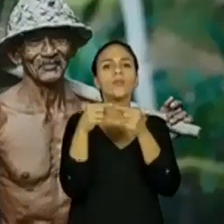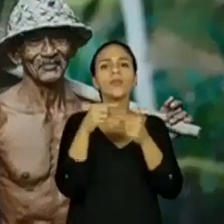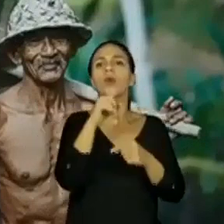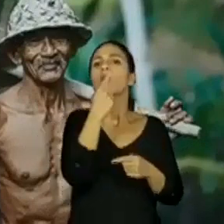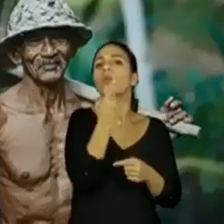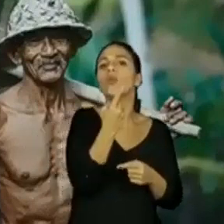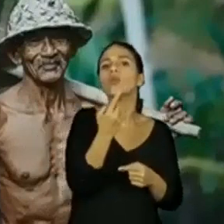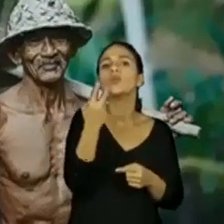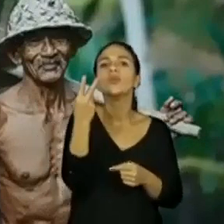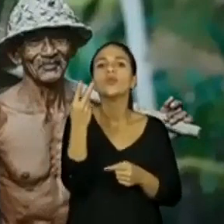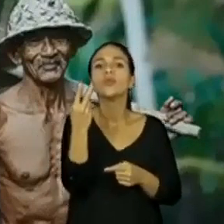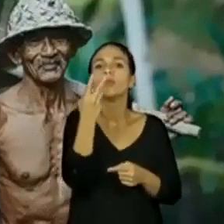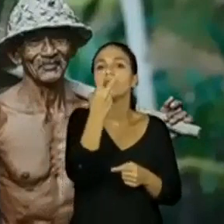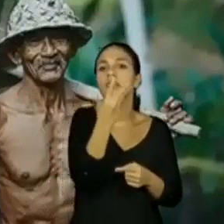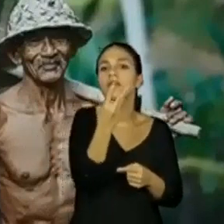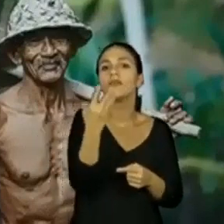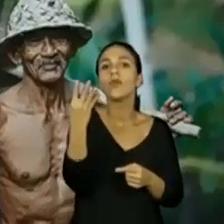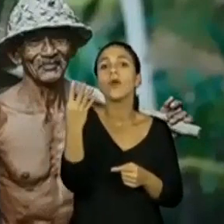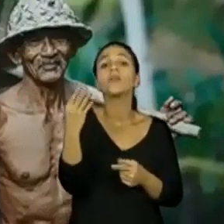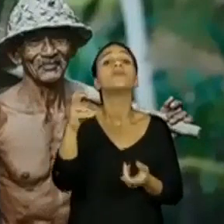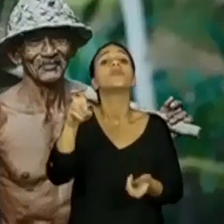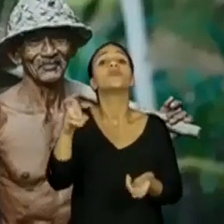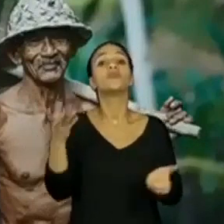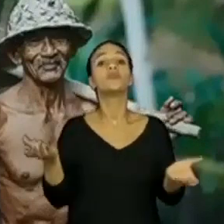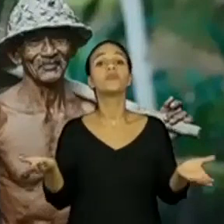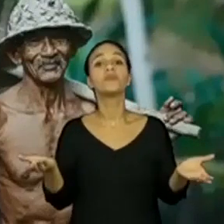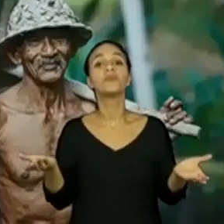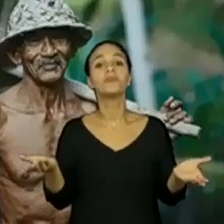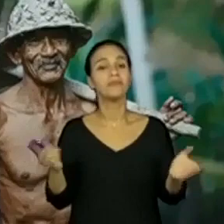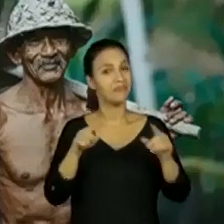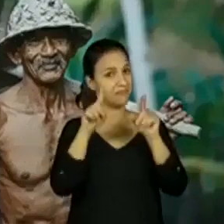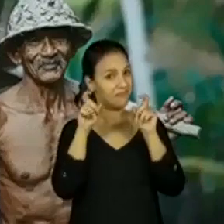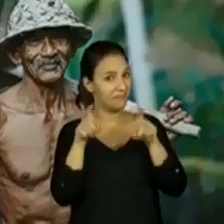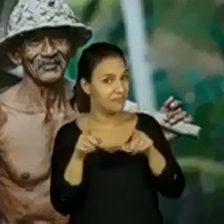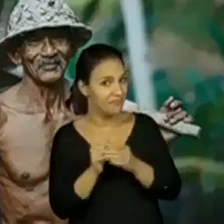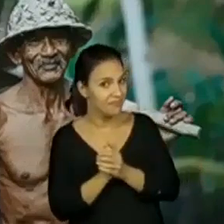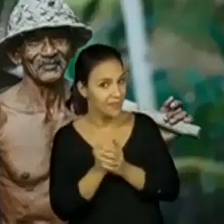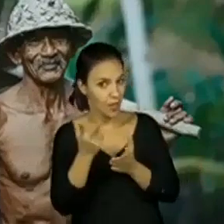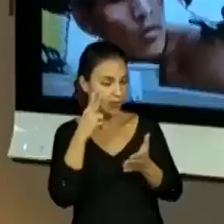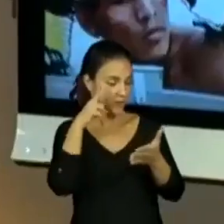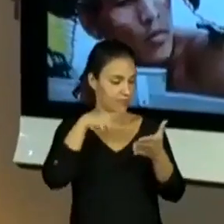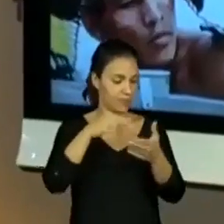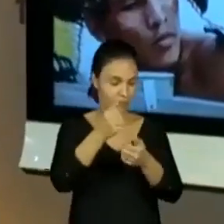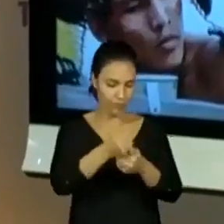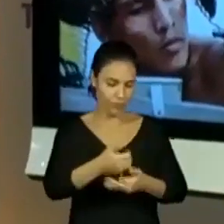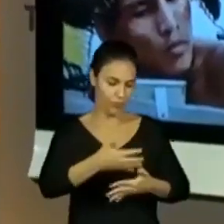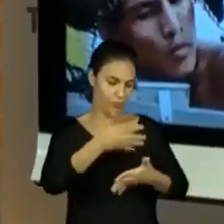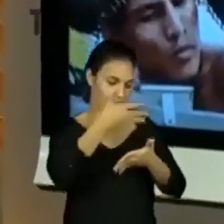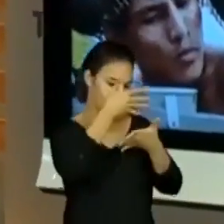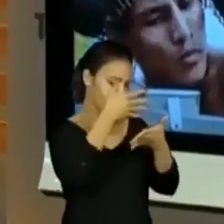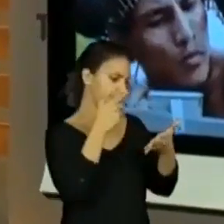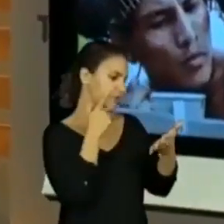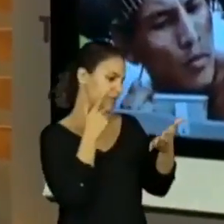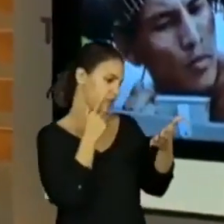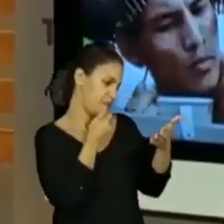2, 3, 4 ou 5? Vamos pegar aqui agora e ler. Olha só.